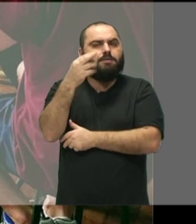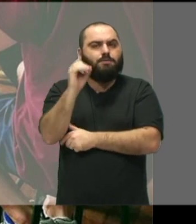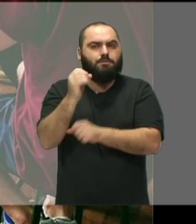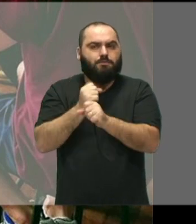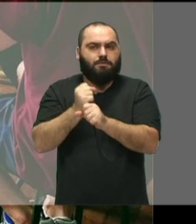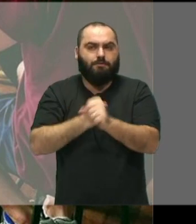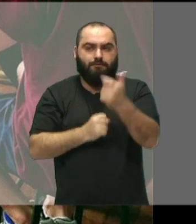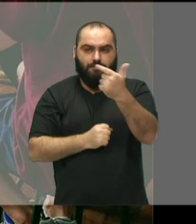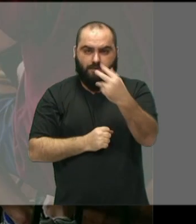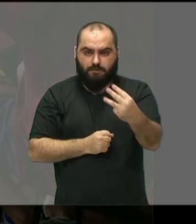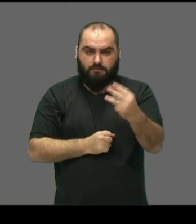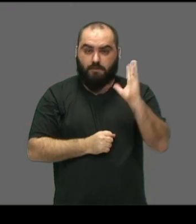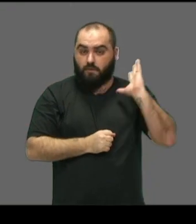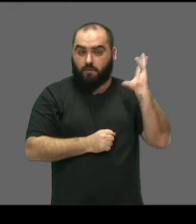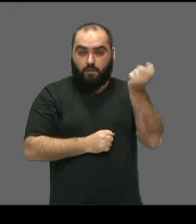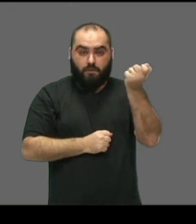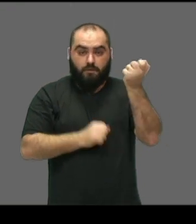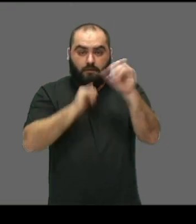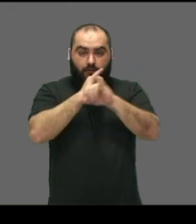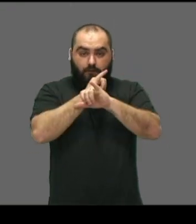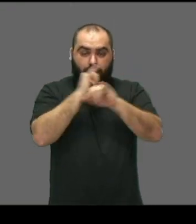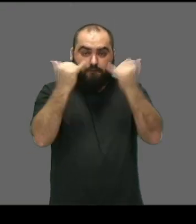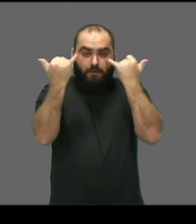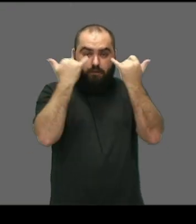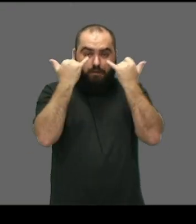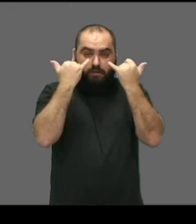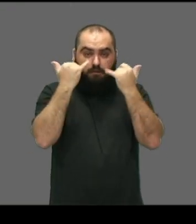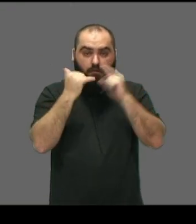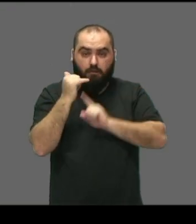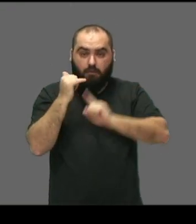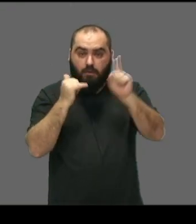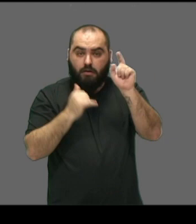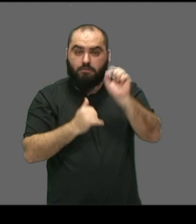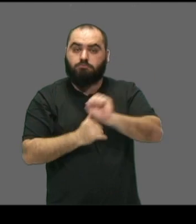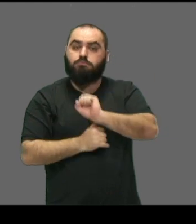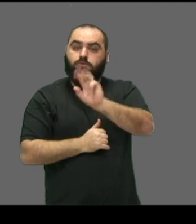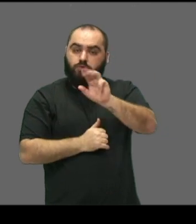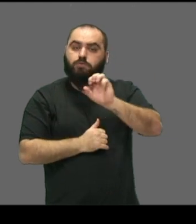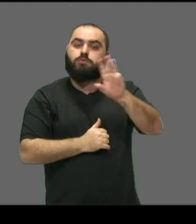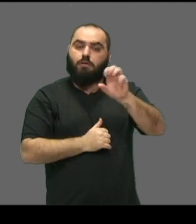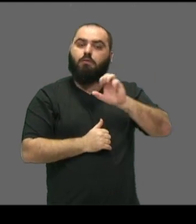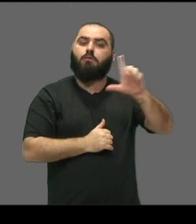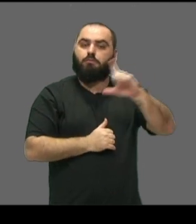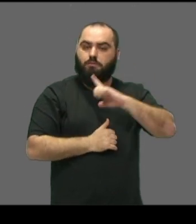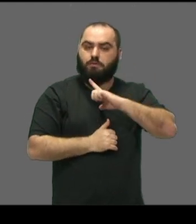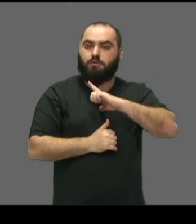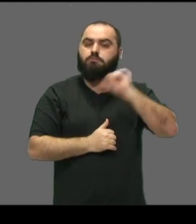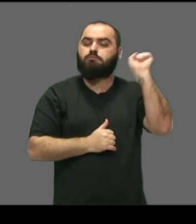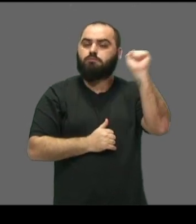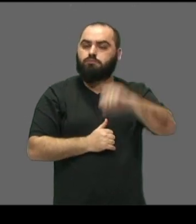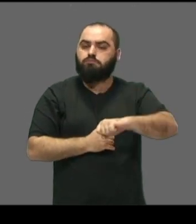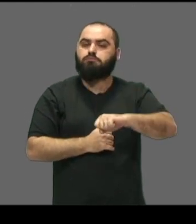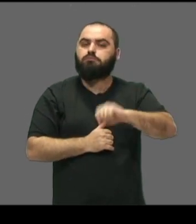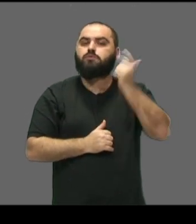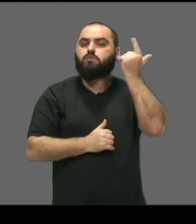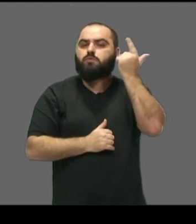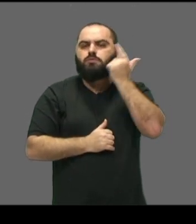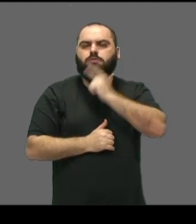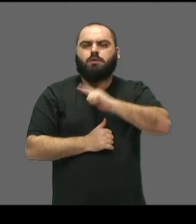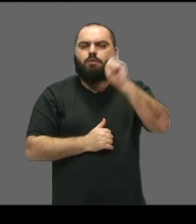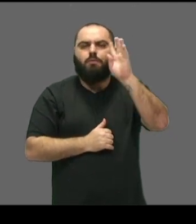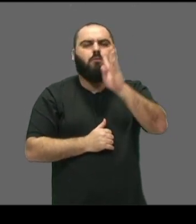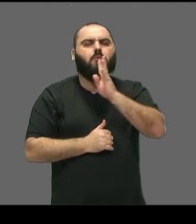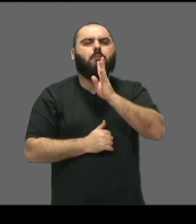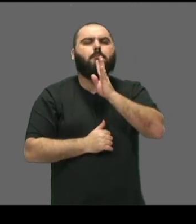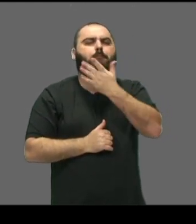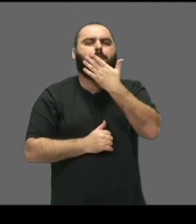vão estar no nosso site, nós temos um site do Conservatório, é importante falar aqui, para quem quiser conhecer um pouco melhor da instituição,